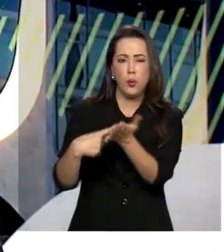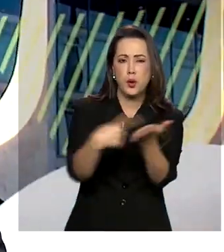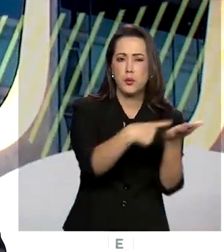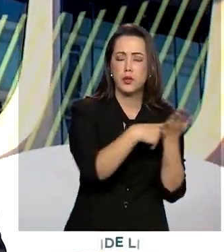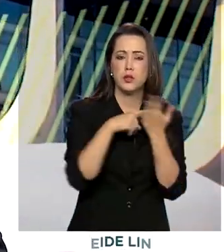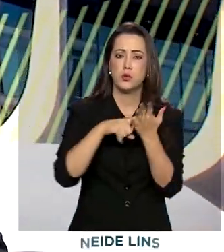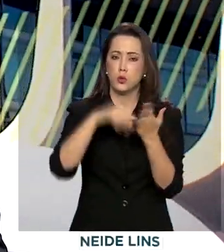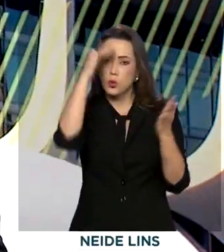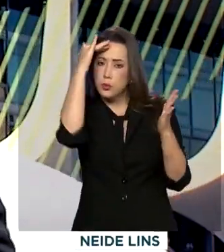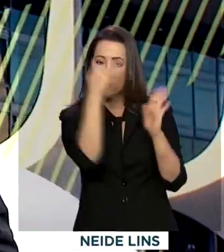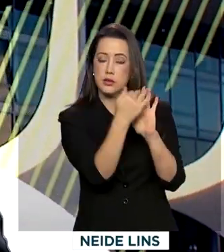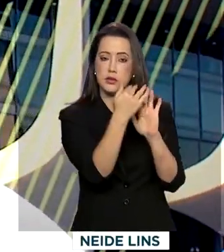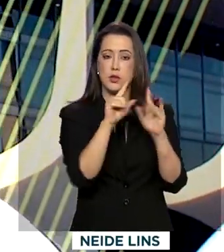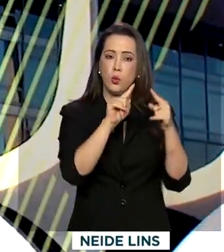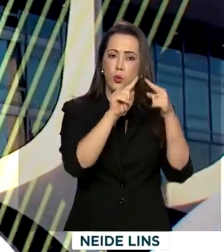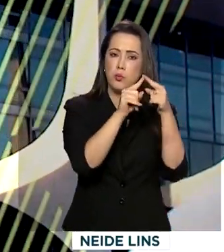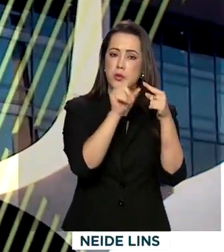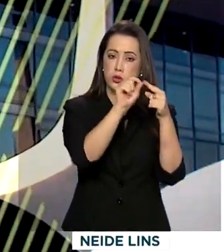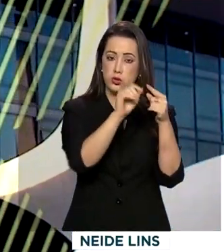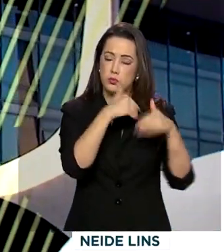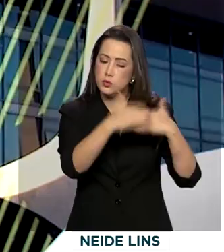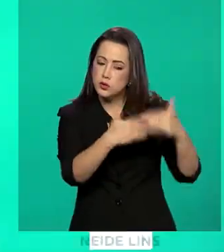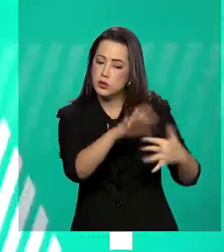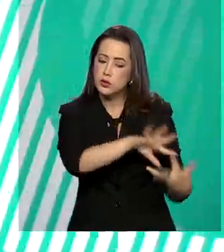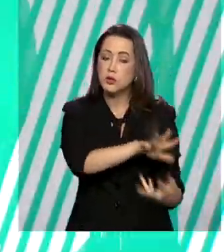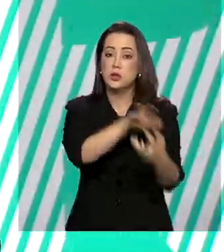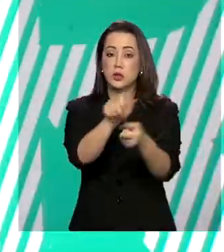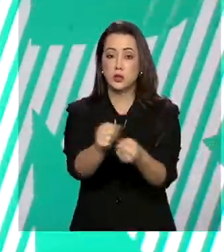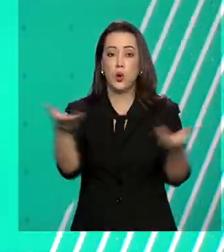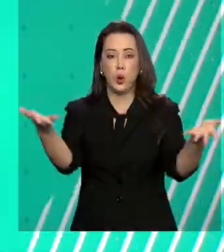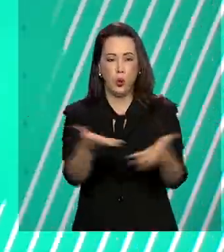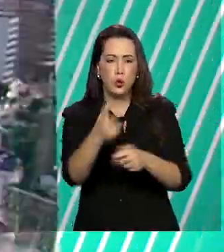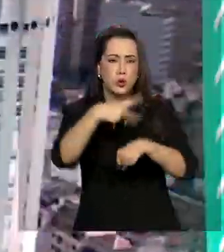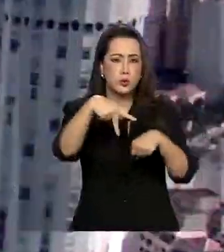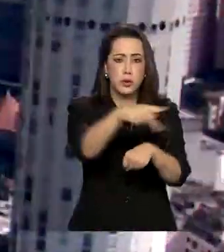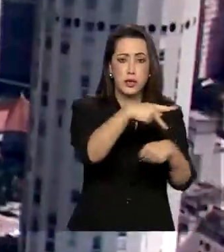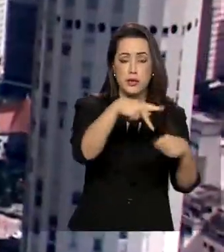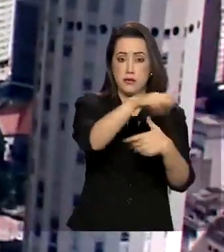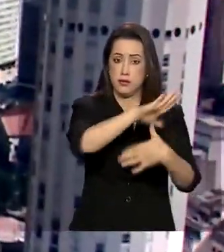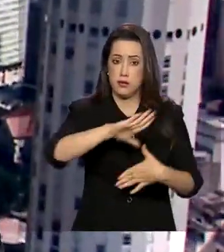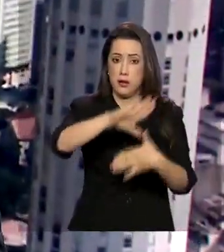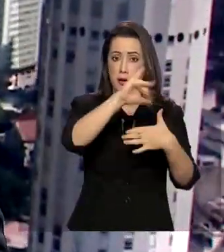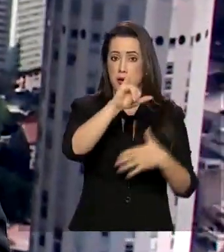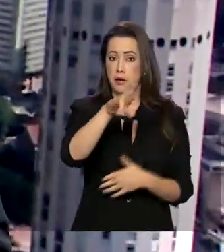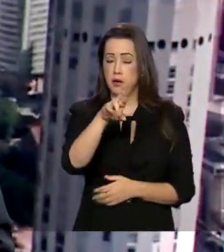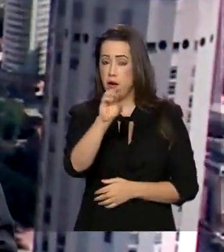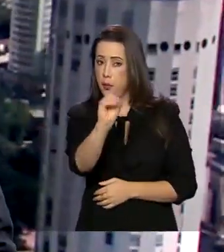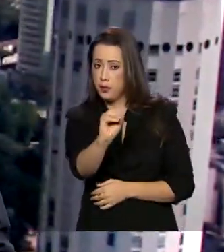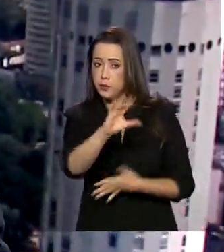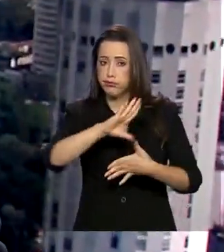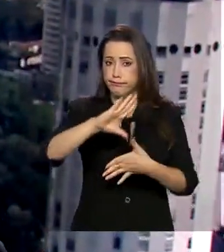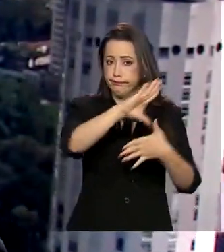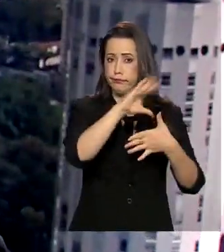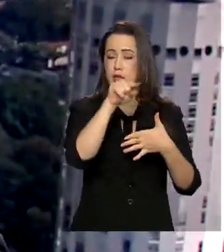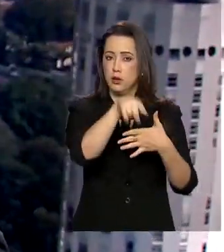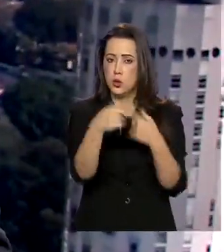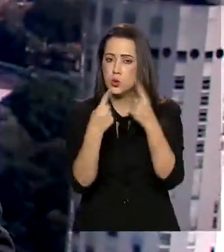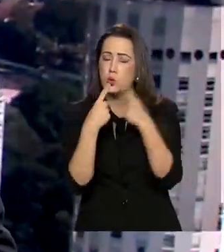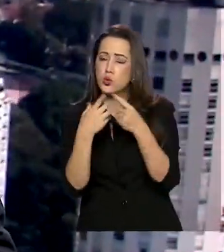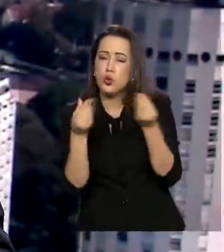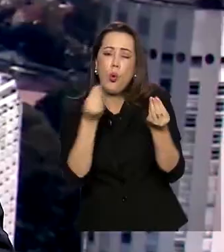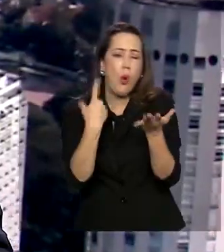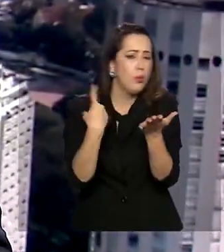cumprir metas para o desenvolvimento sustentável. Hoje, países ibero-americanos discutiram o cumprimento desses objetivos.